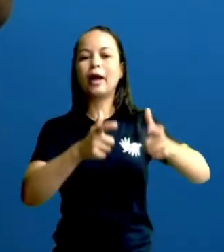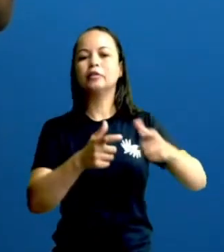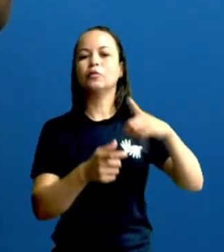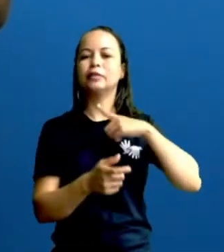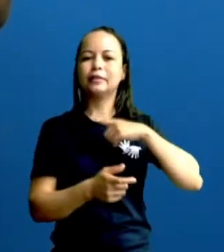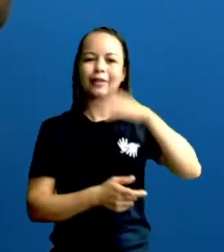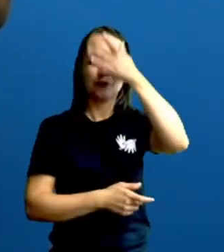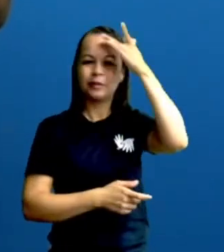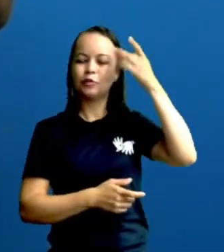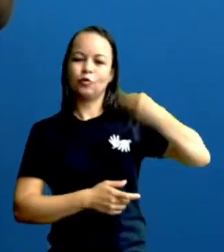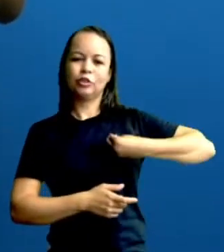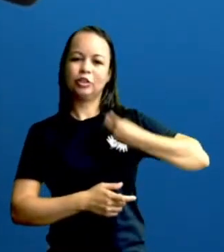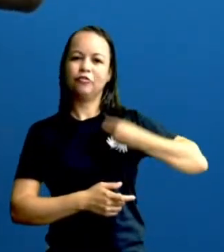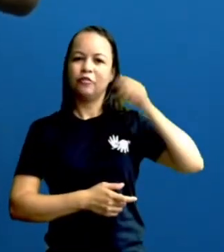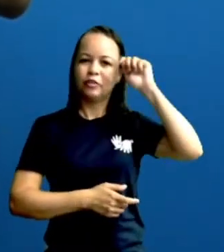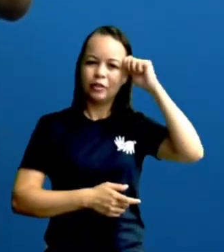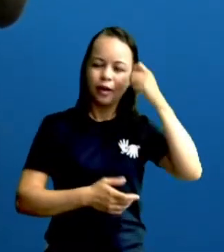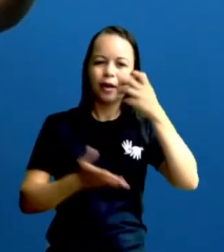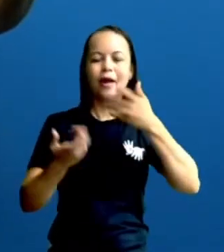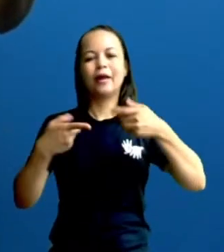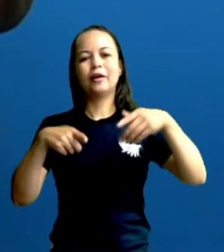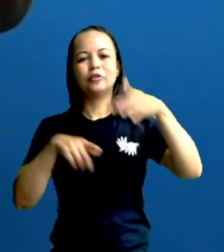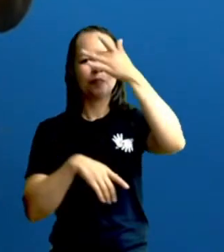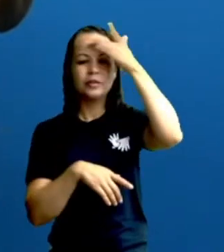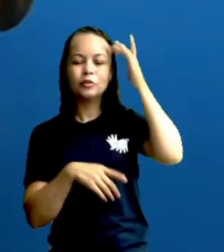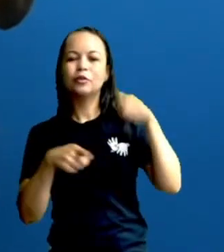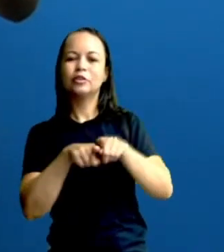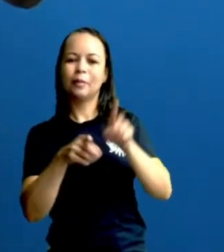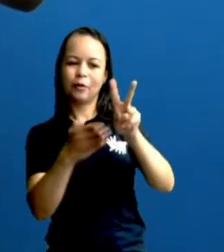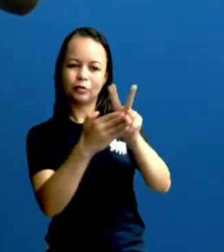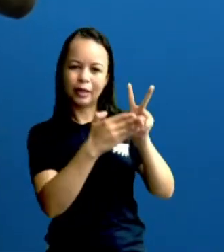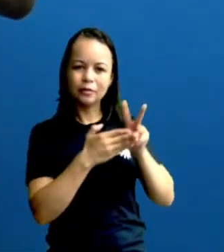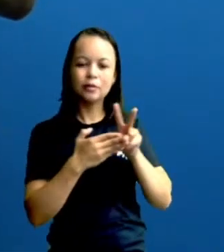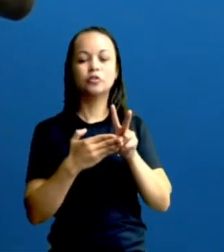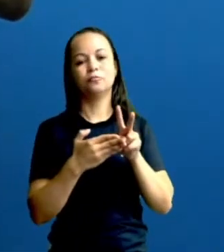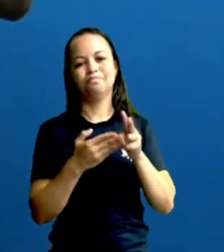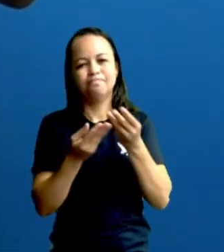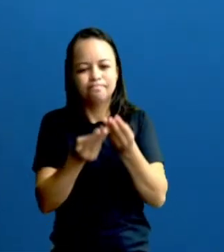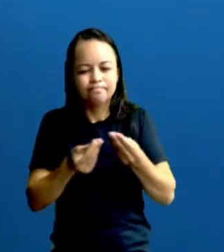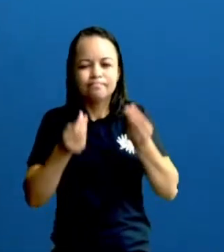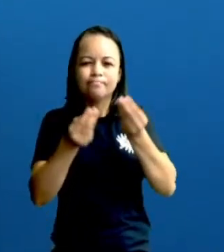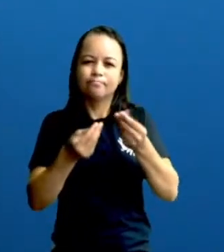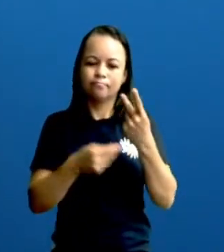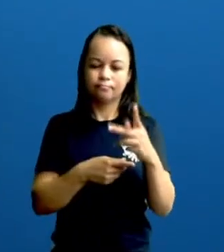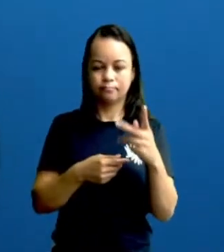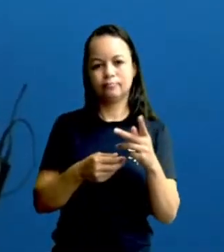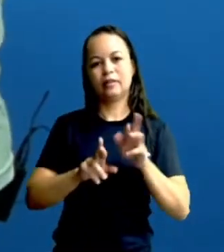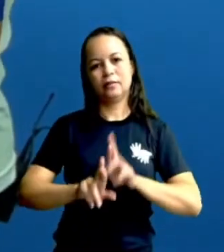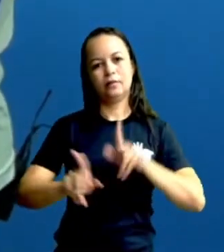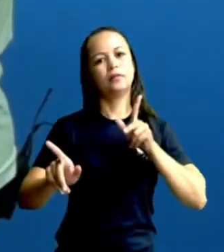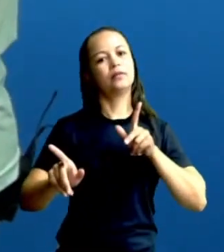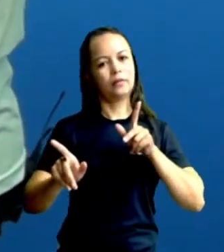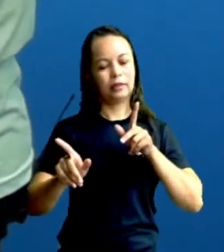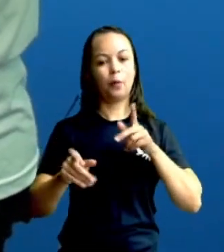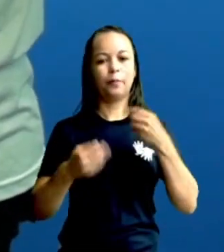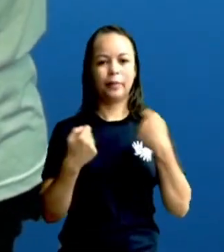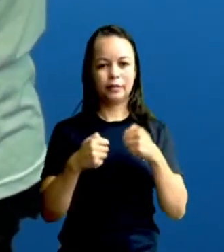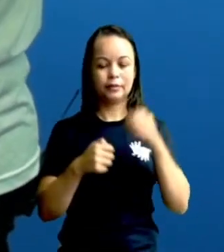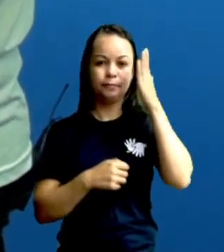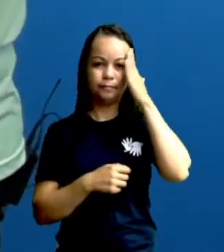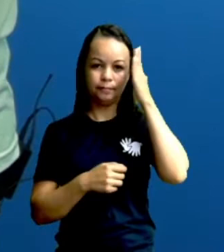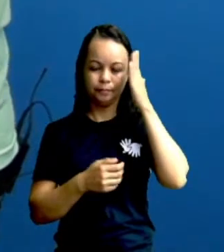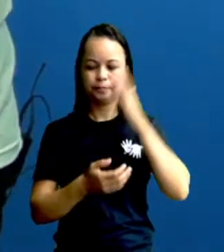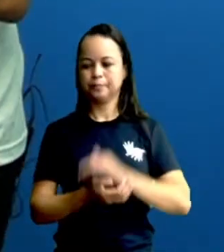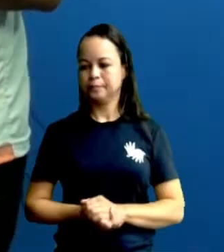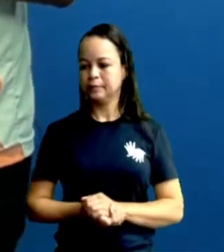Então, tudo isso tem que ser considerado nessa equação. Não dá para a gente não considerar isso. E estar sensível a tudo isso faz toda a diferença. aí, plano de